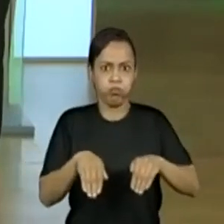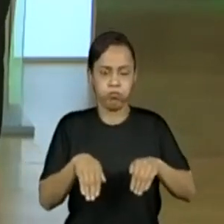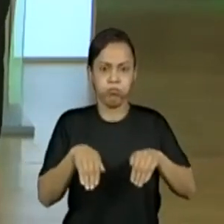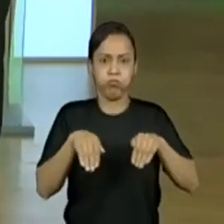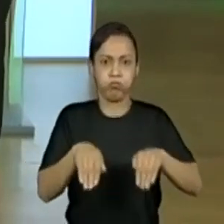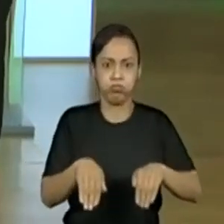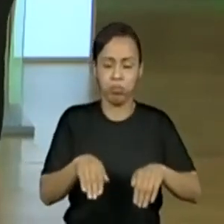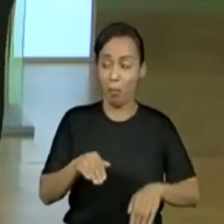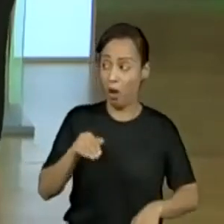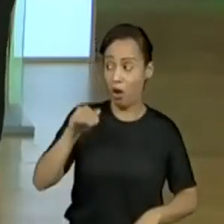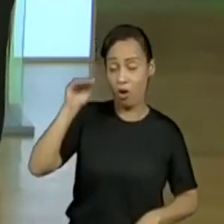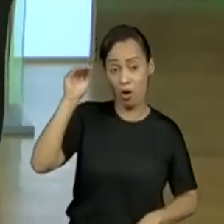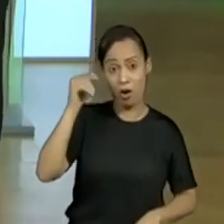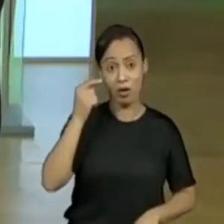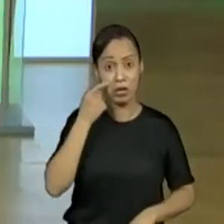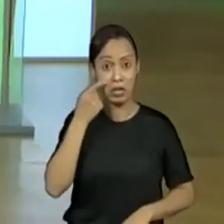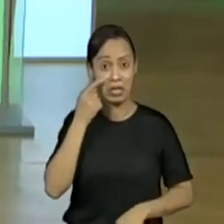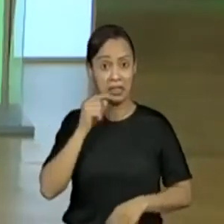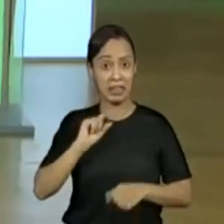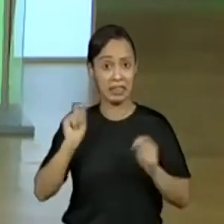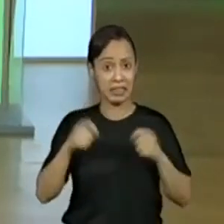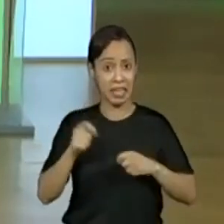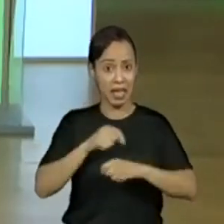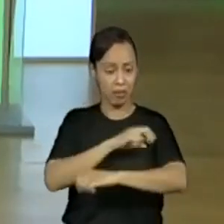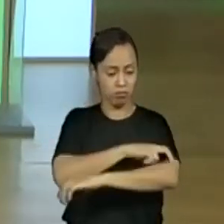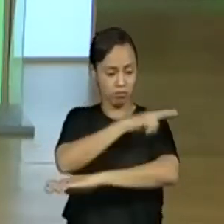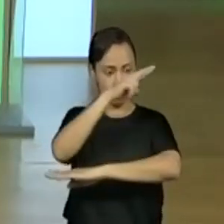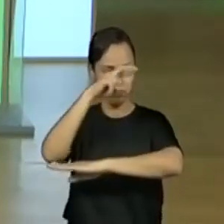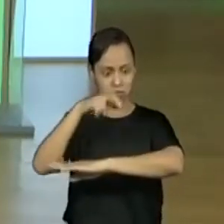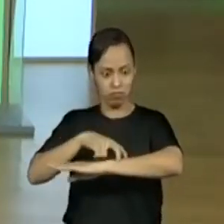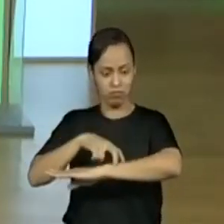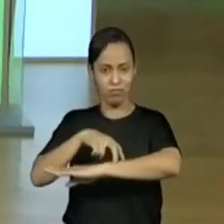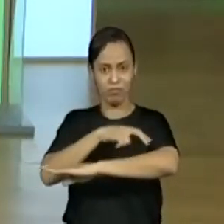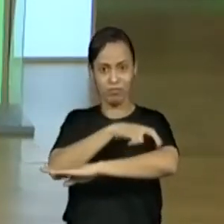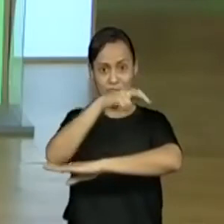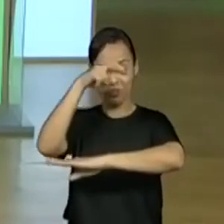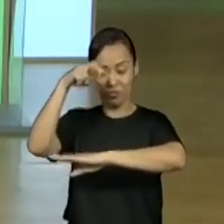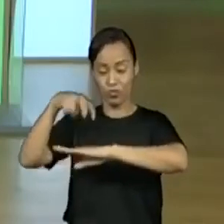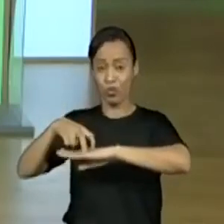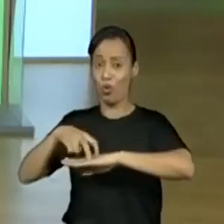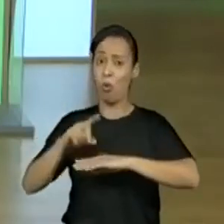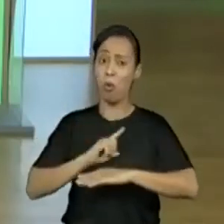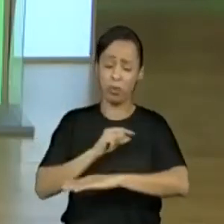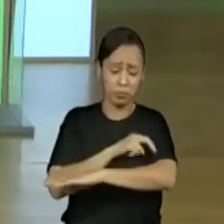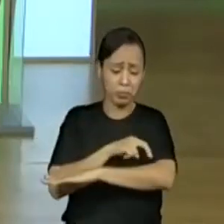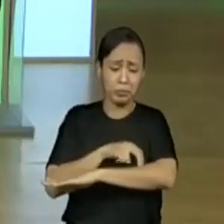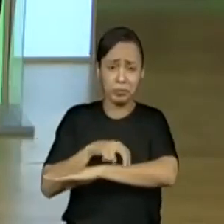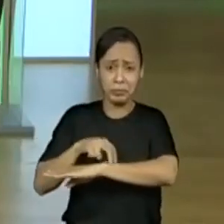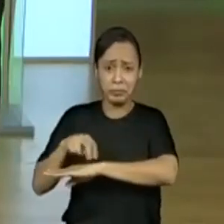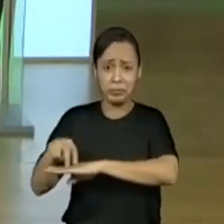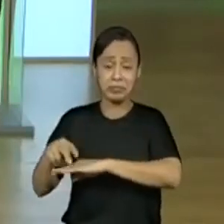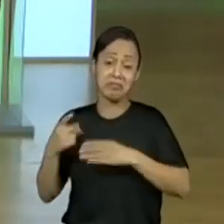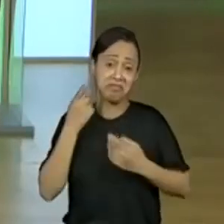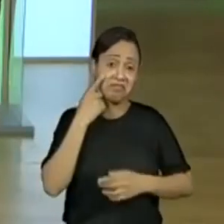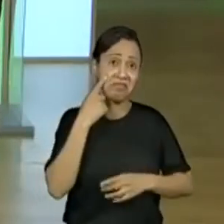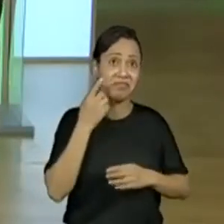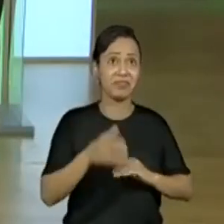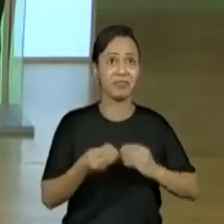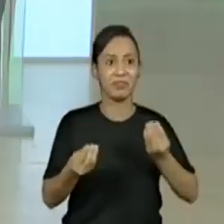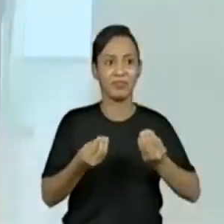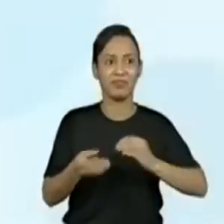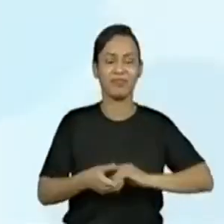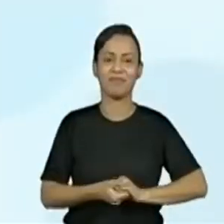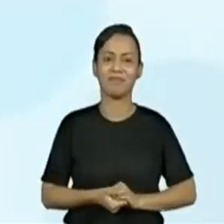como será que vai ser esse pulo dele, hein, professor? Vamos observar se ele salta ainda mais metros de uma vez só. Vamos lá, Progenor. Vamos